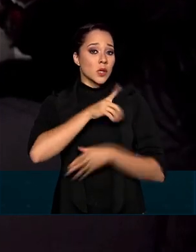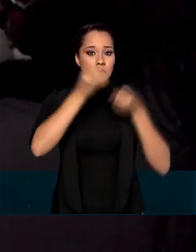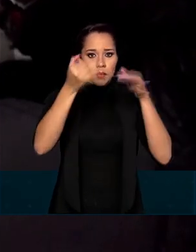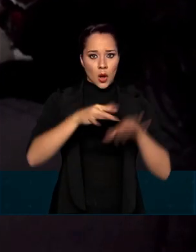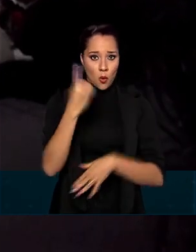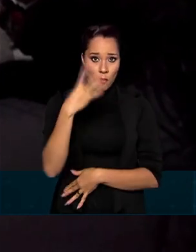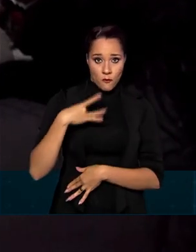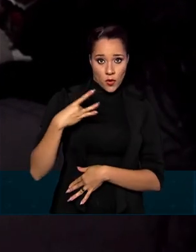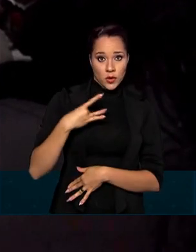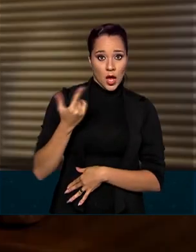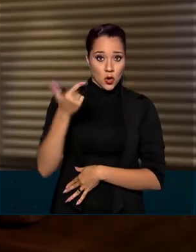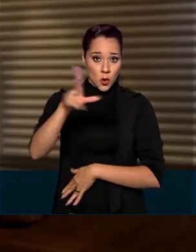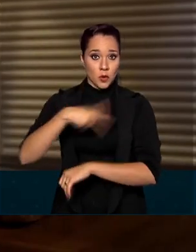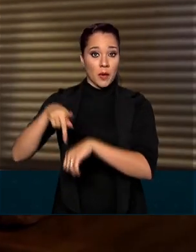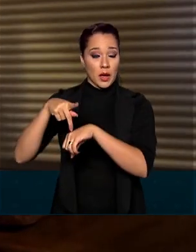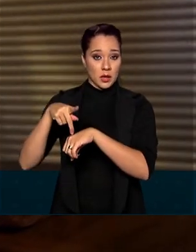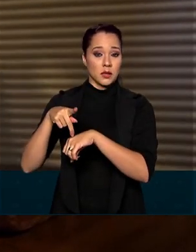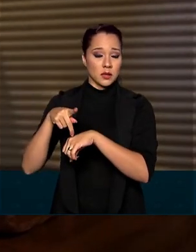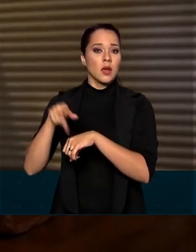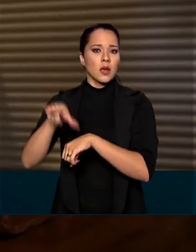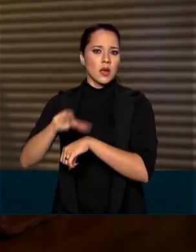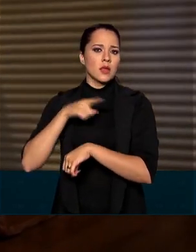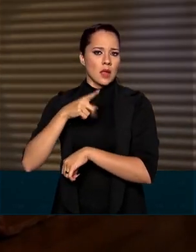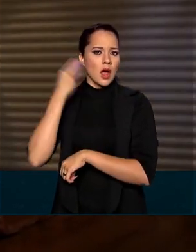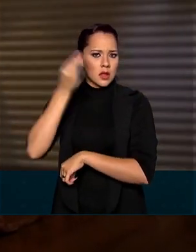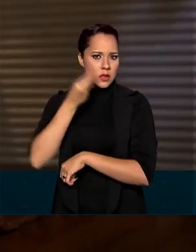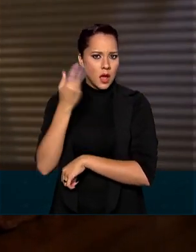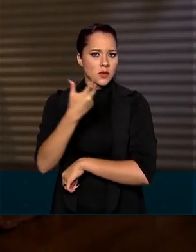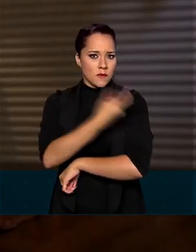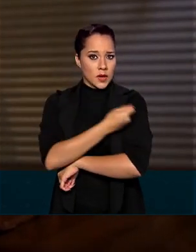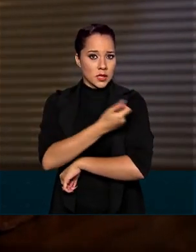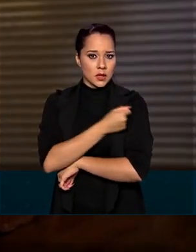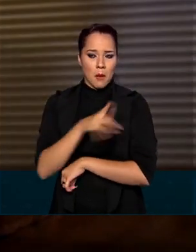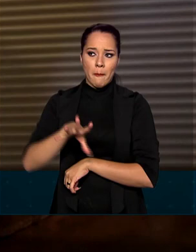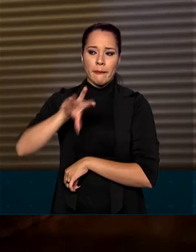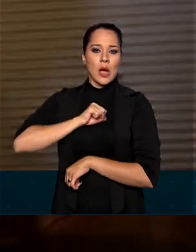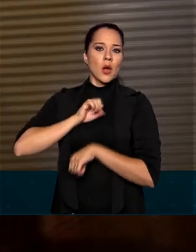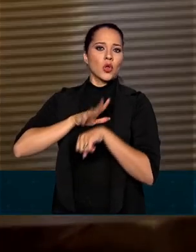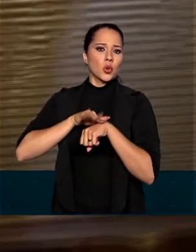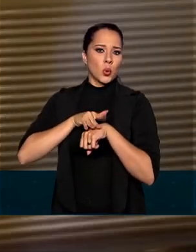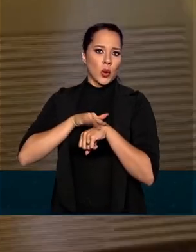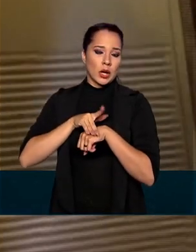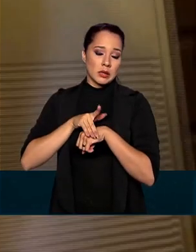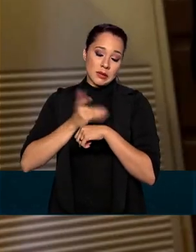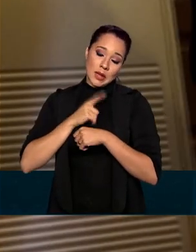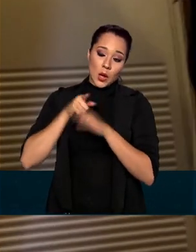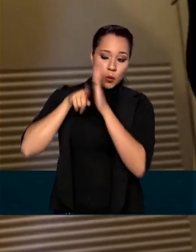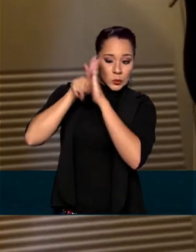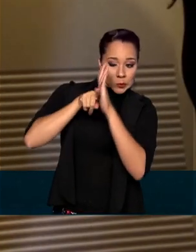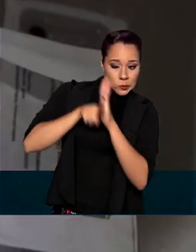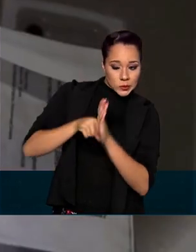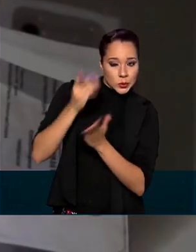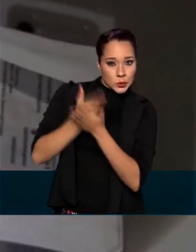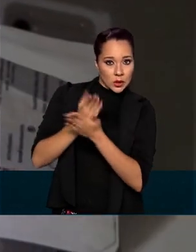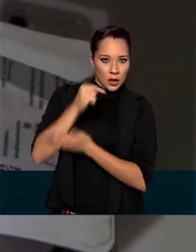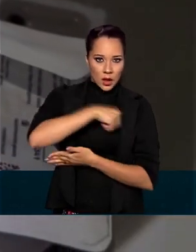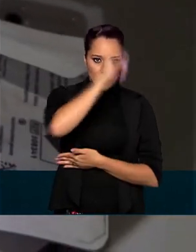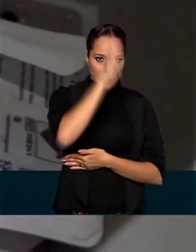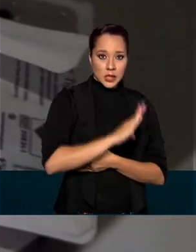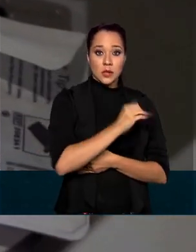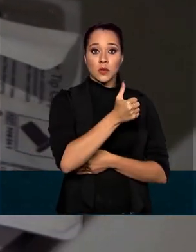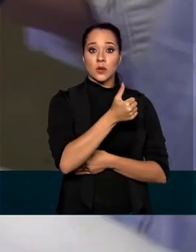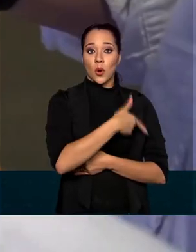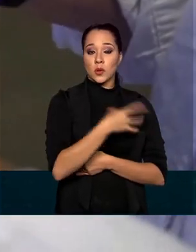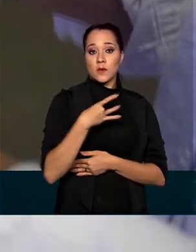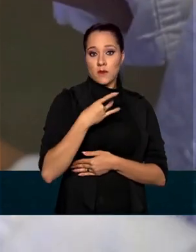um voluntário no exterior que participa dos testes da vacina desenvolveu uma doença que está em investigação. Aqui no Brasil, 12